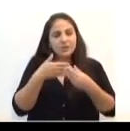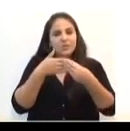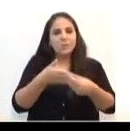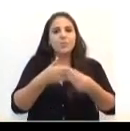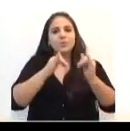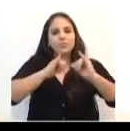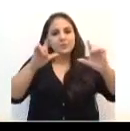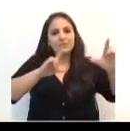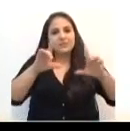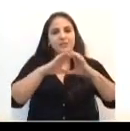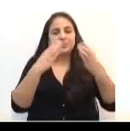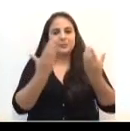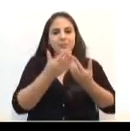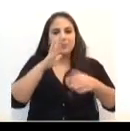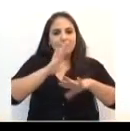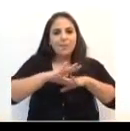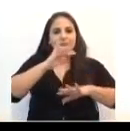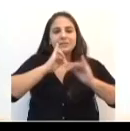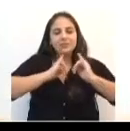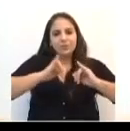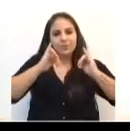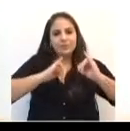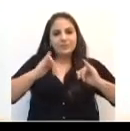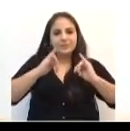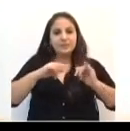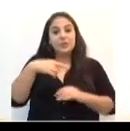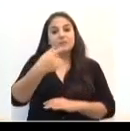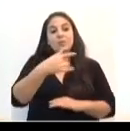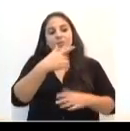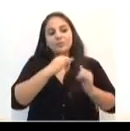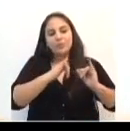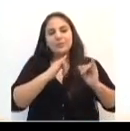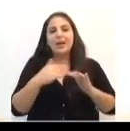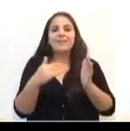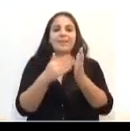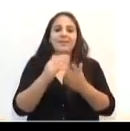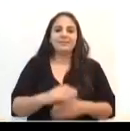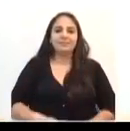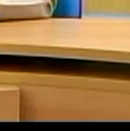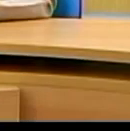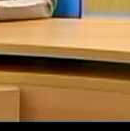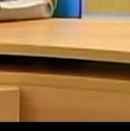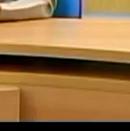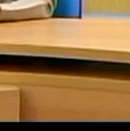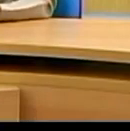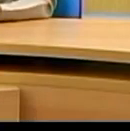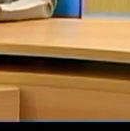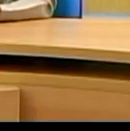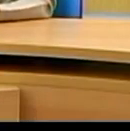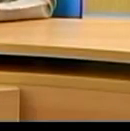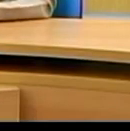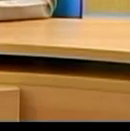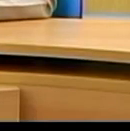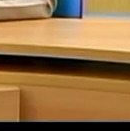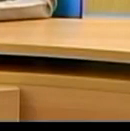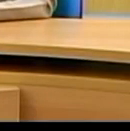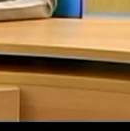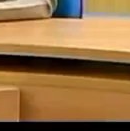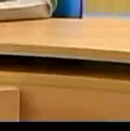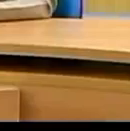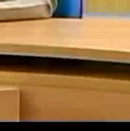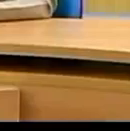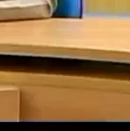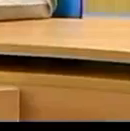Jornal da Câmara de hoje. mais informações em nossa próxima edição. Até lá! Tchau! Tchau! Tchau!